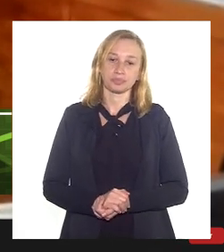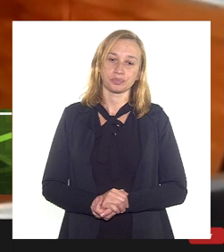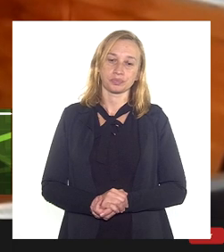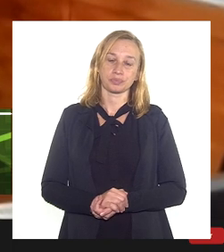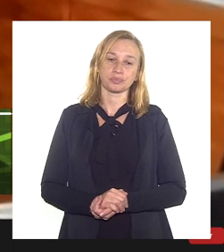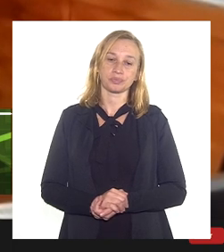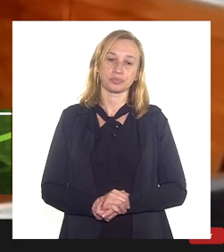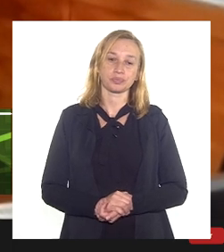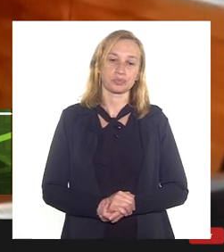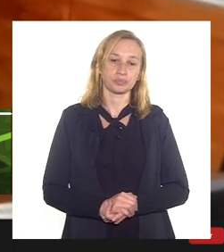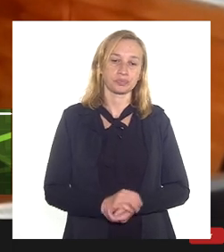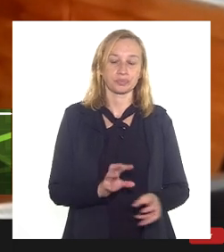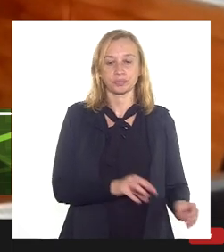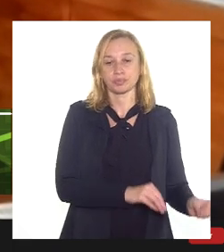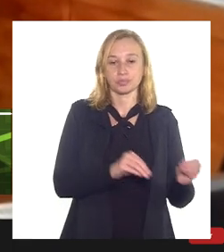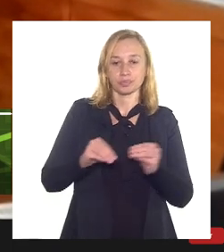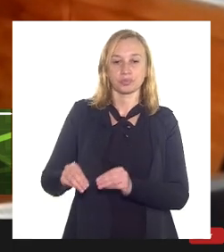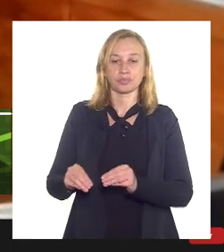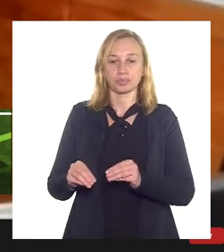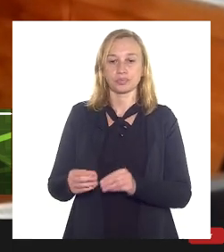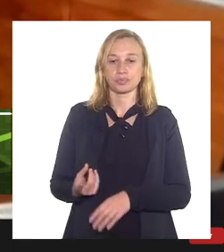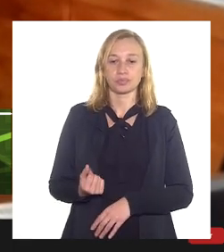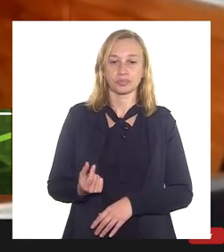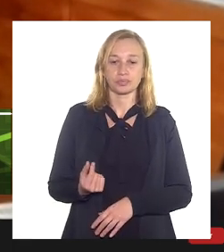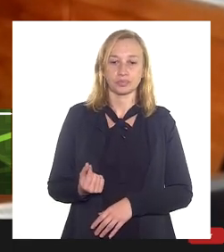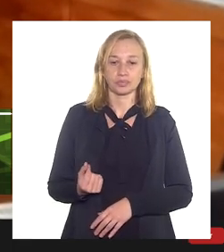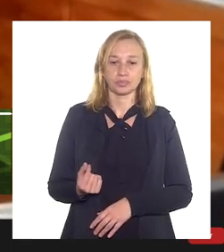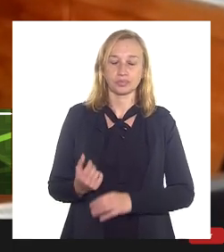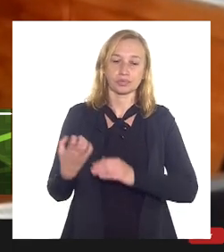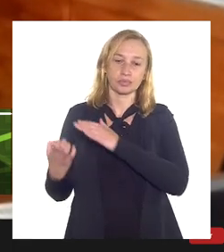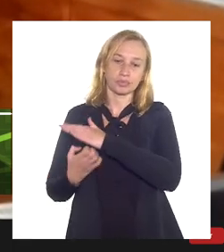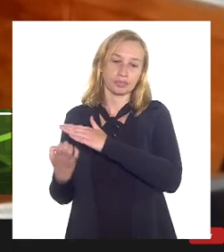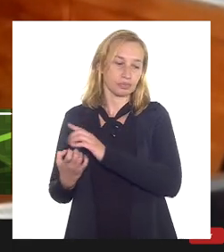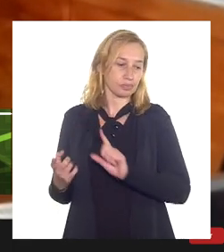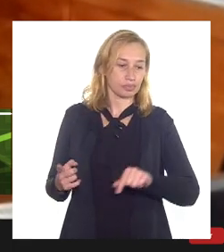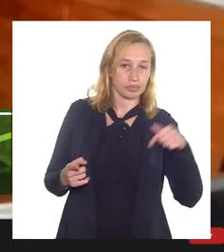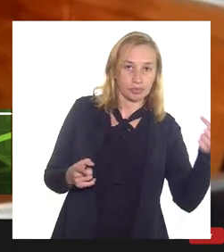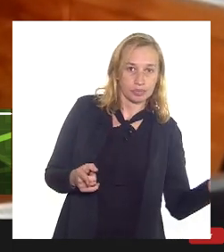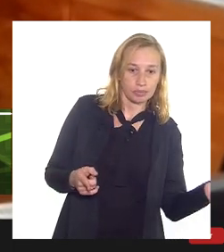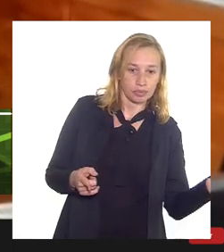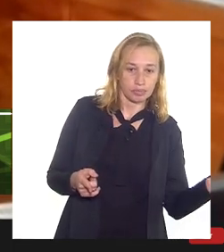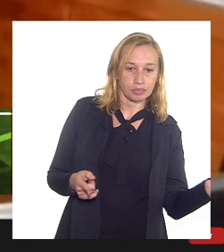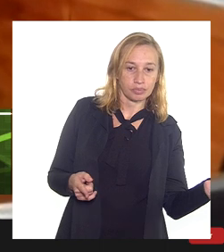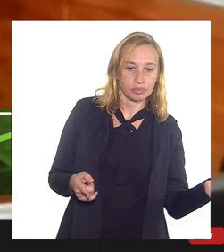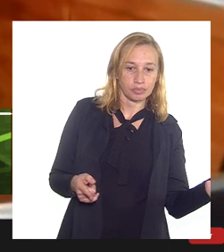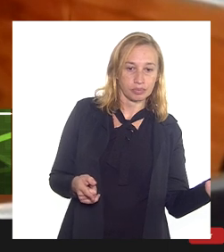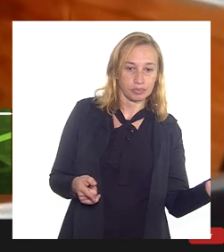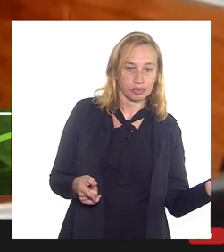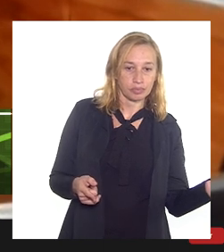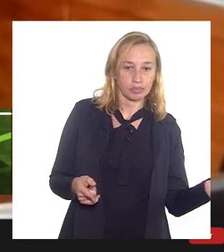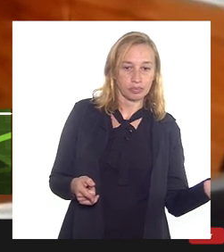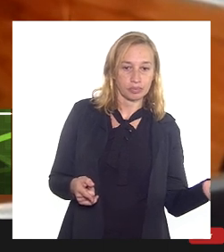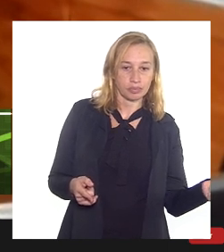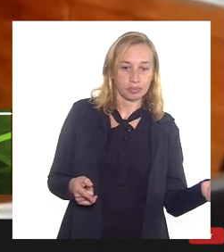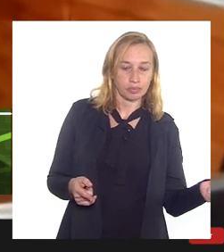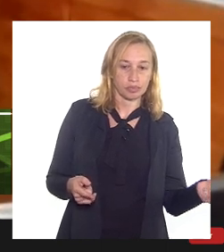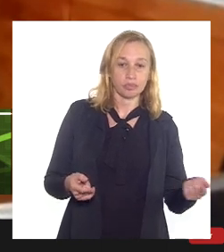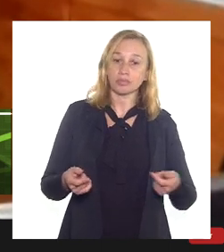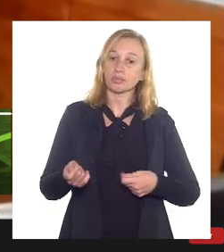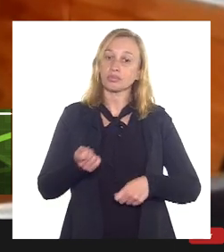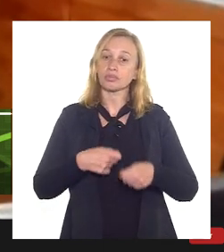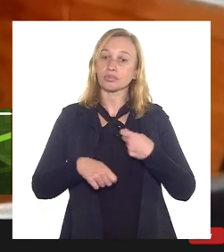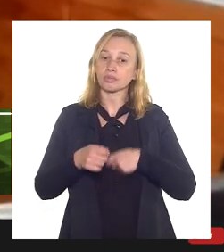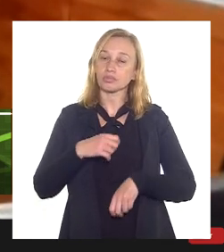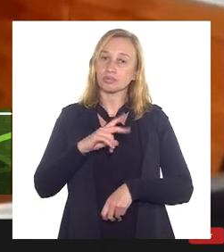Se a diferença desse valor entre um concessionário e o outro fica numa negociação